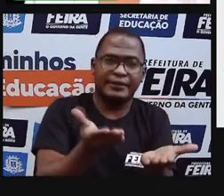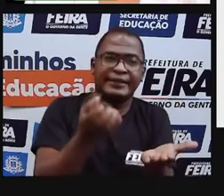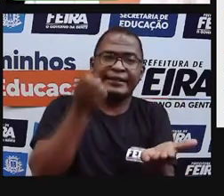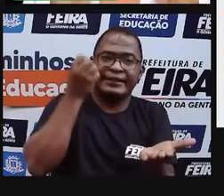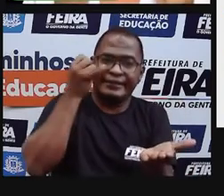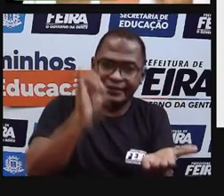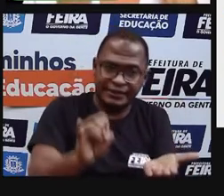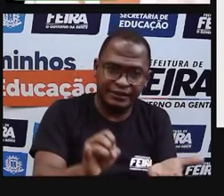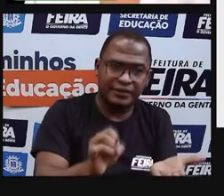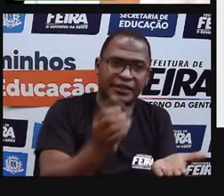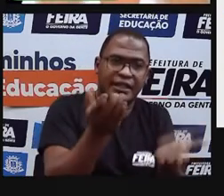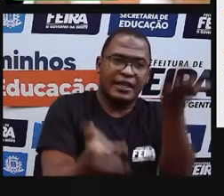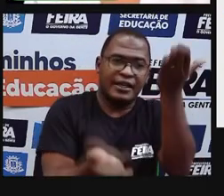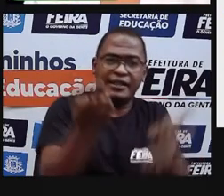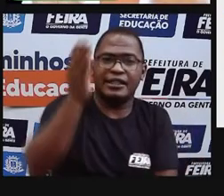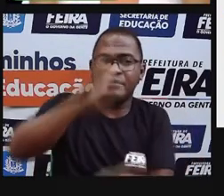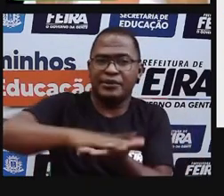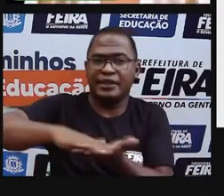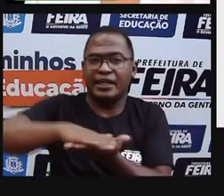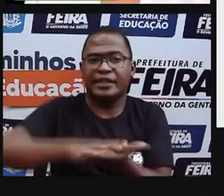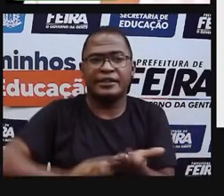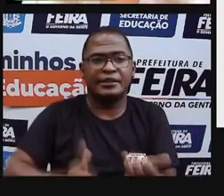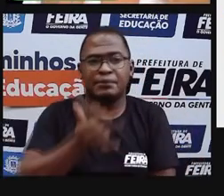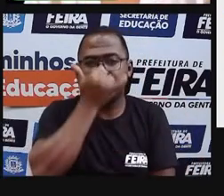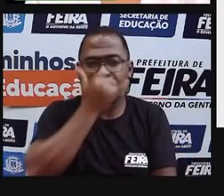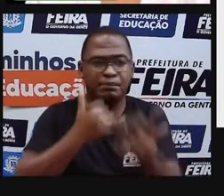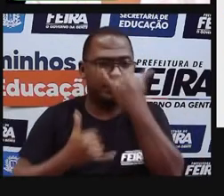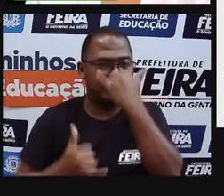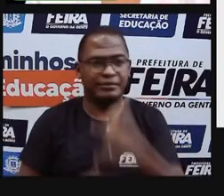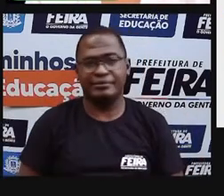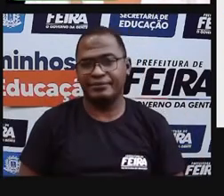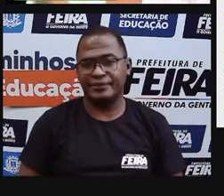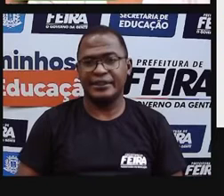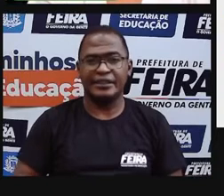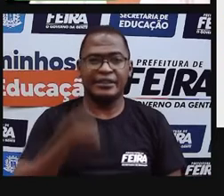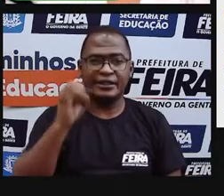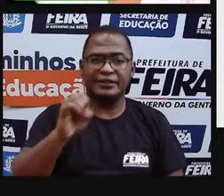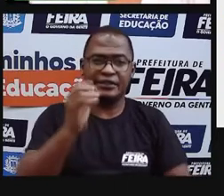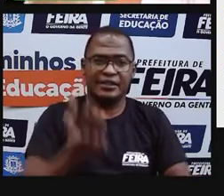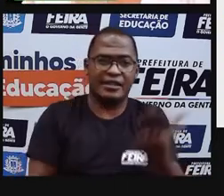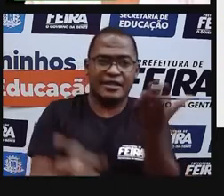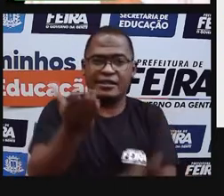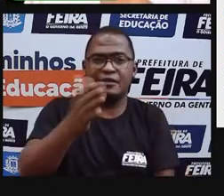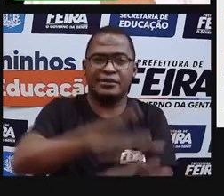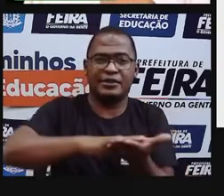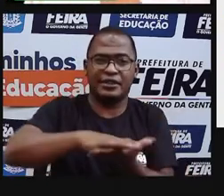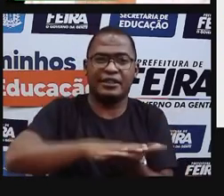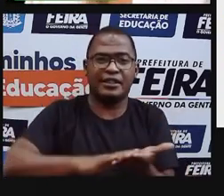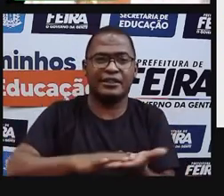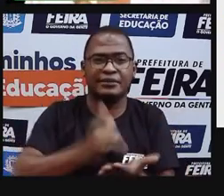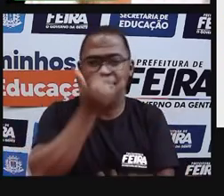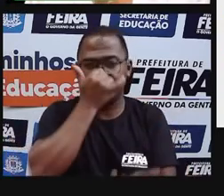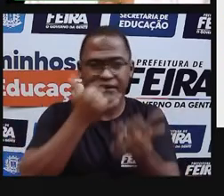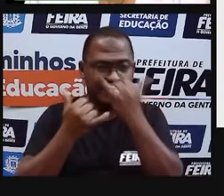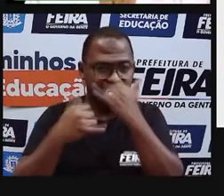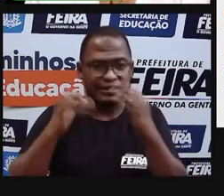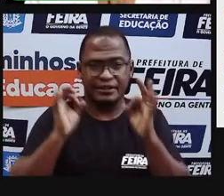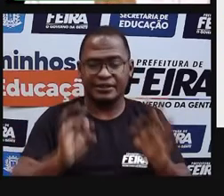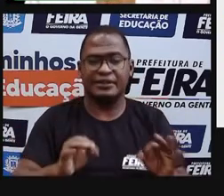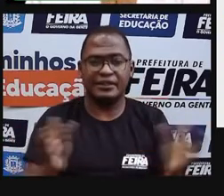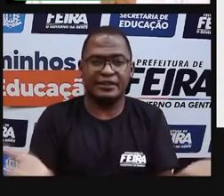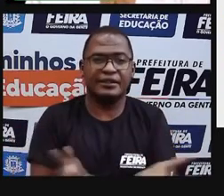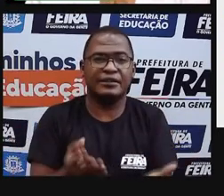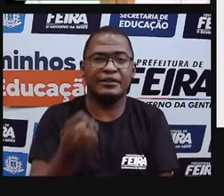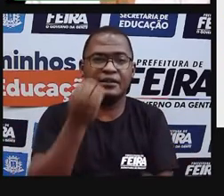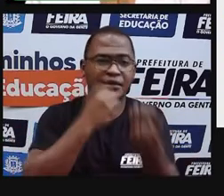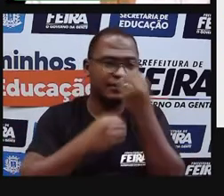verduras, elas têm um nível muito baixo de açúcar, de sal, de gordura. Em contrapartida, os outros tipos de alimentos, olha que faz com